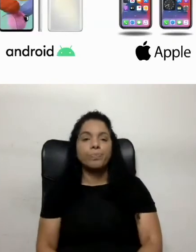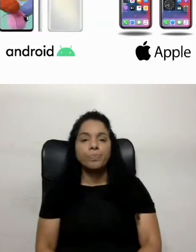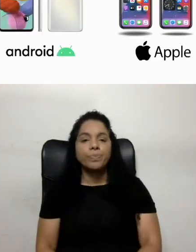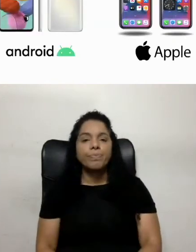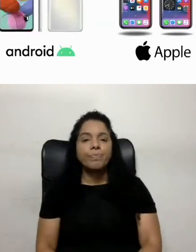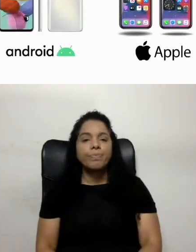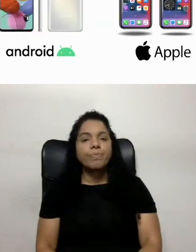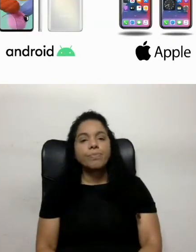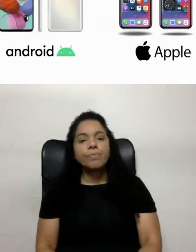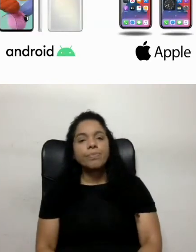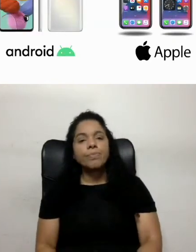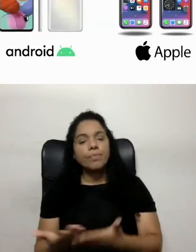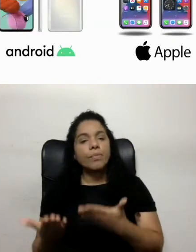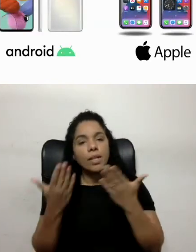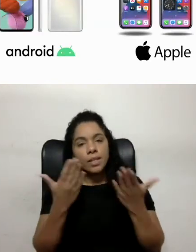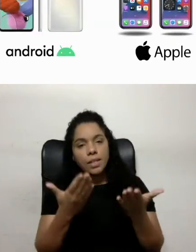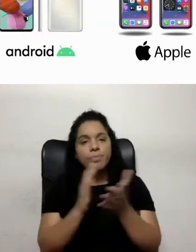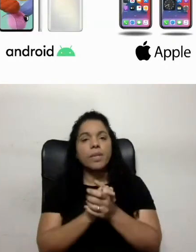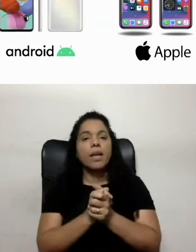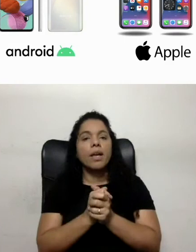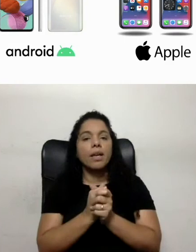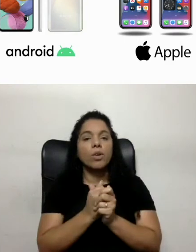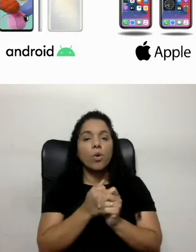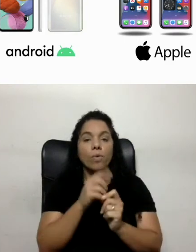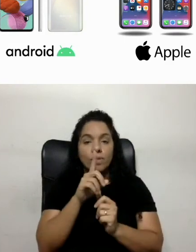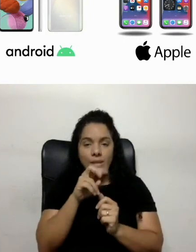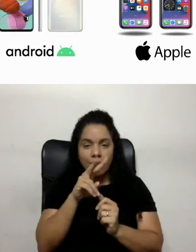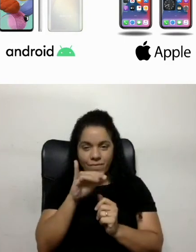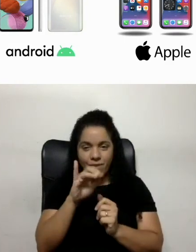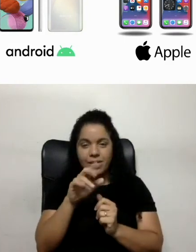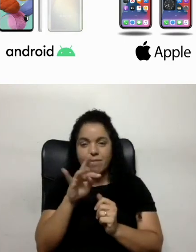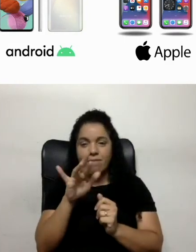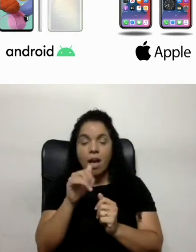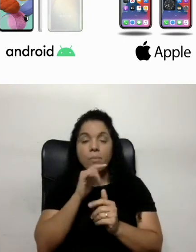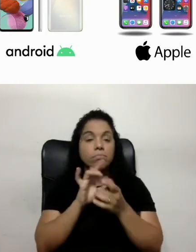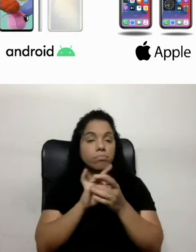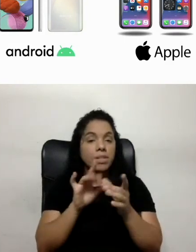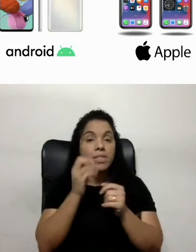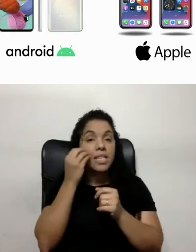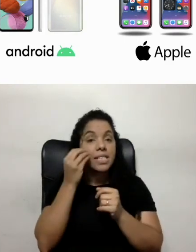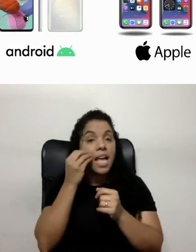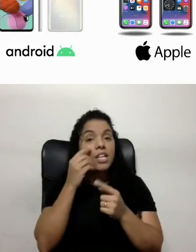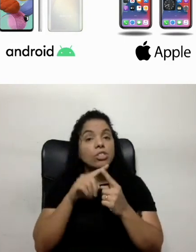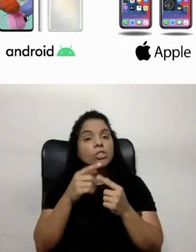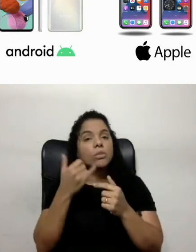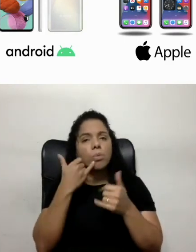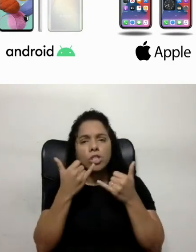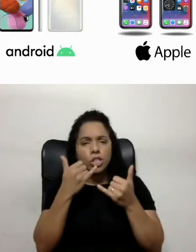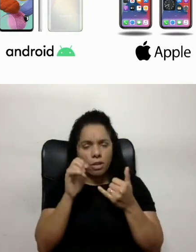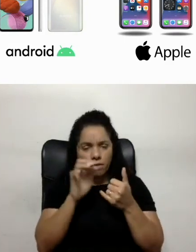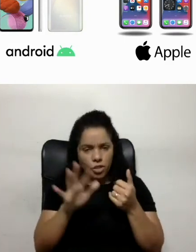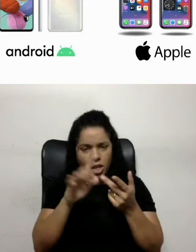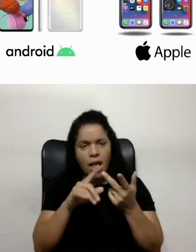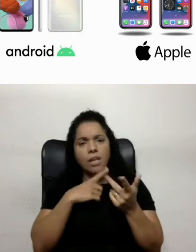E aqui, com isso, com o Device Farms, ele permite que a gente faça teste em dispositivos móveis reais, então, os